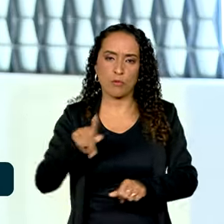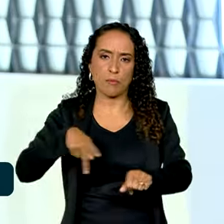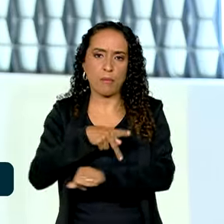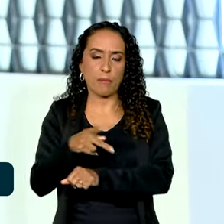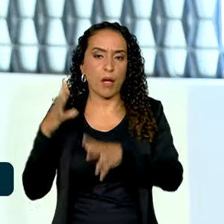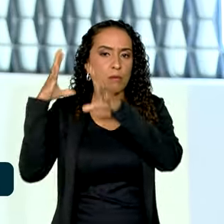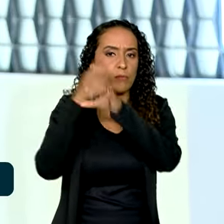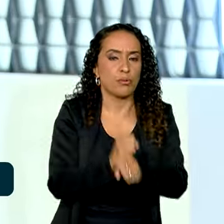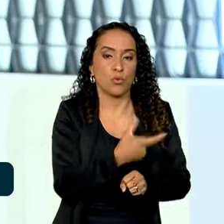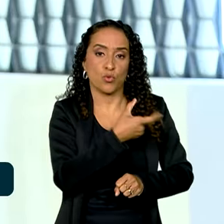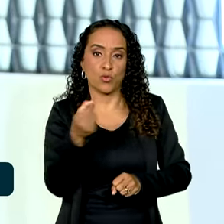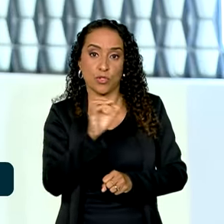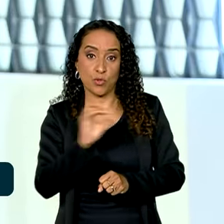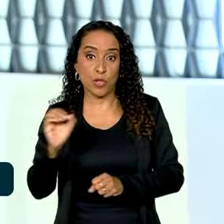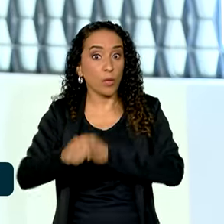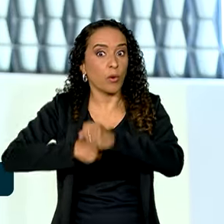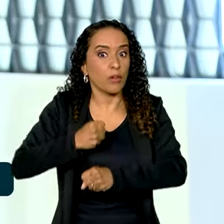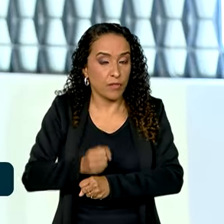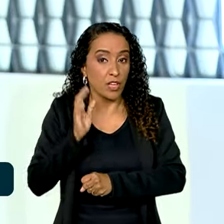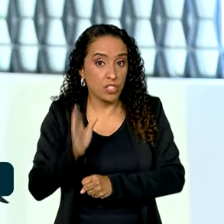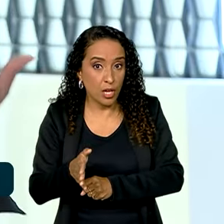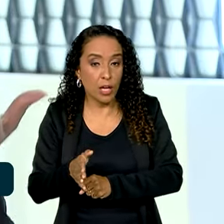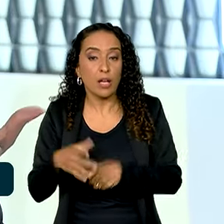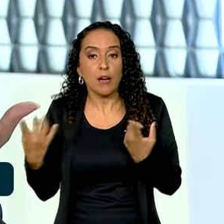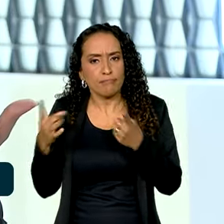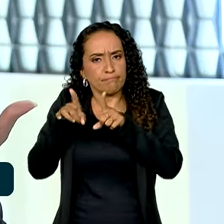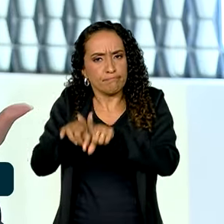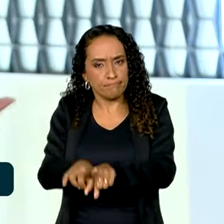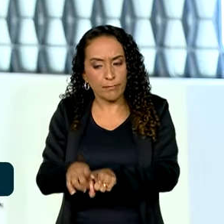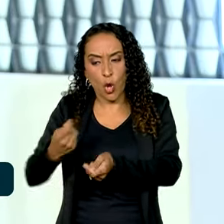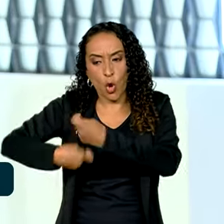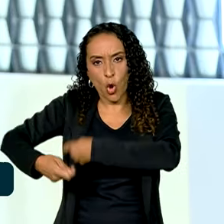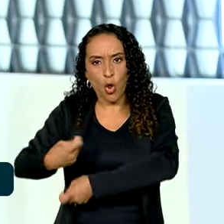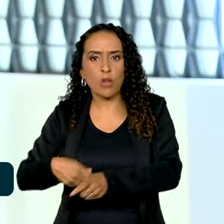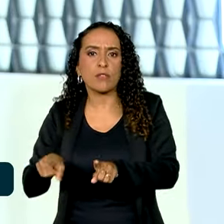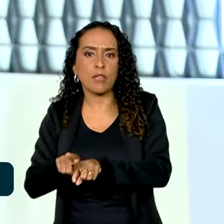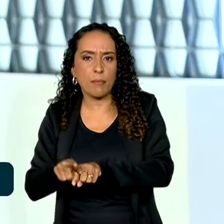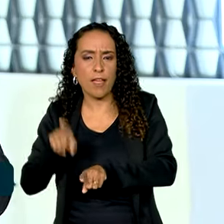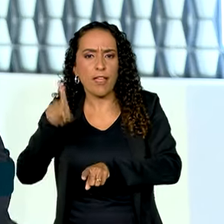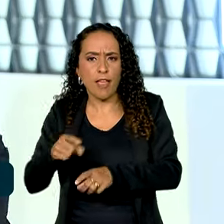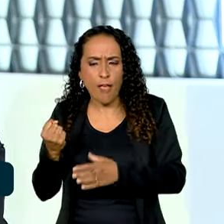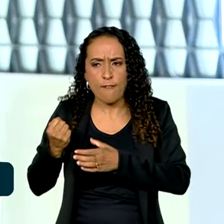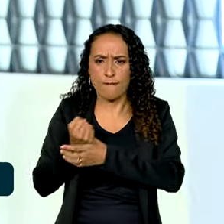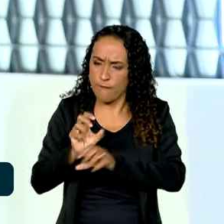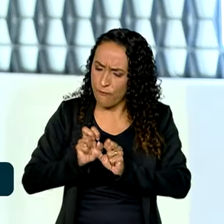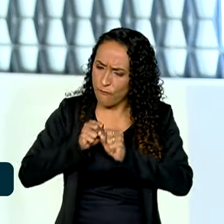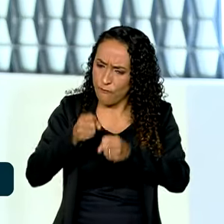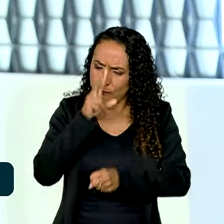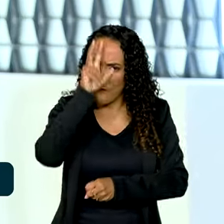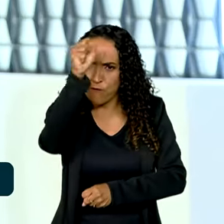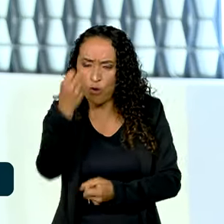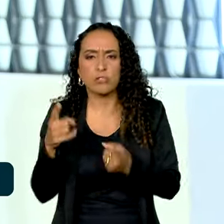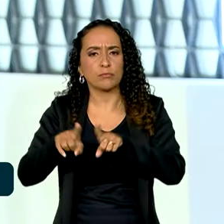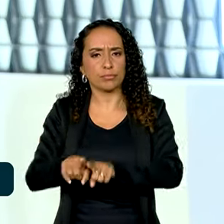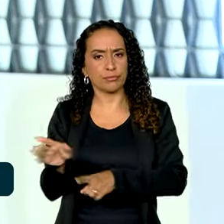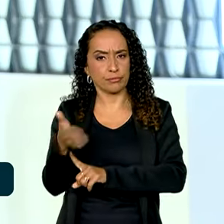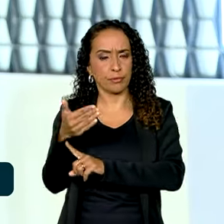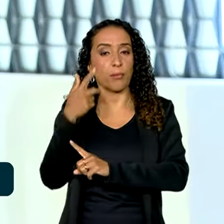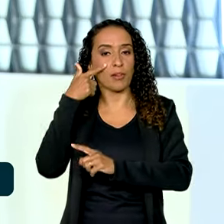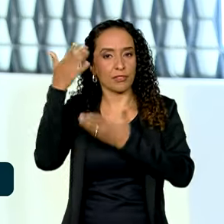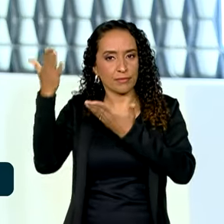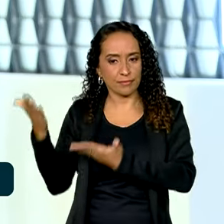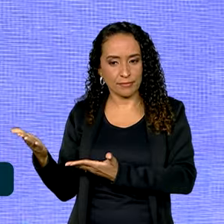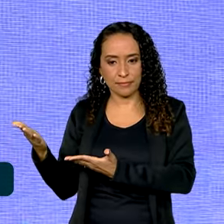completa 200 anos no ano que vem e que as parcerias econômicas são uma força dessa parceria diplomática. Veja.